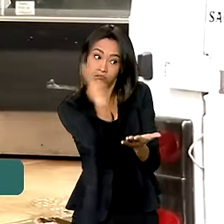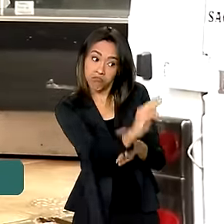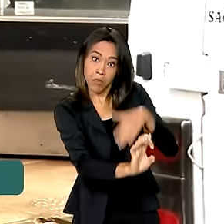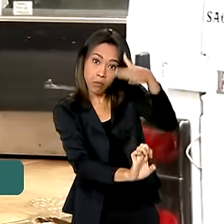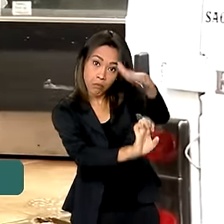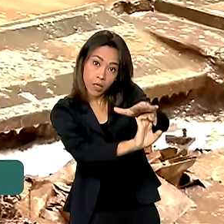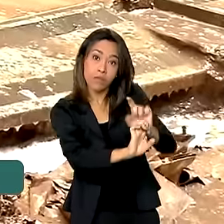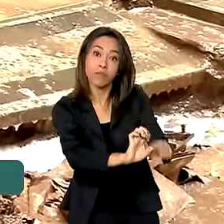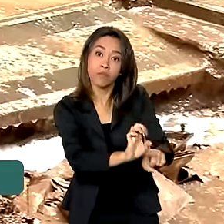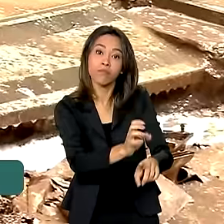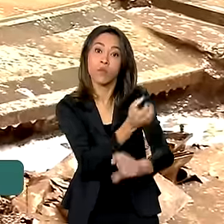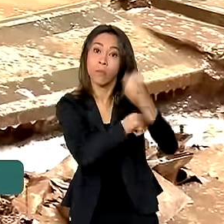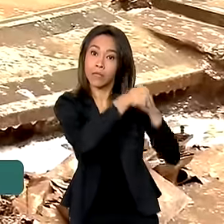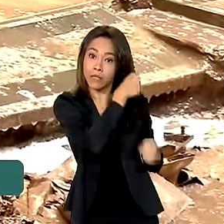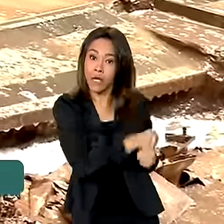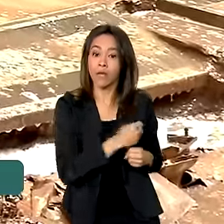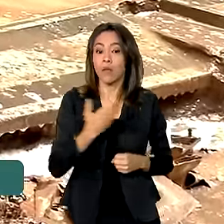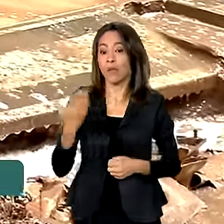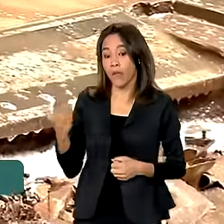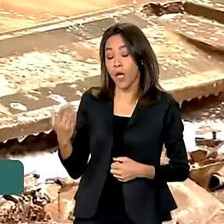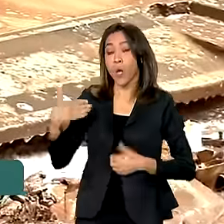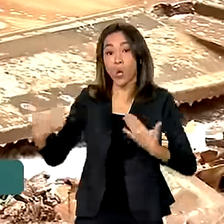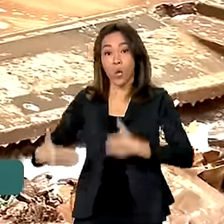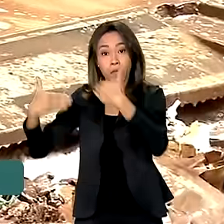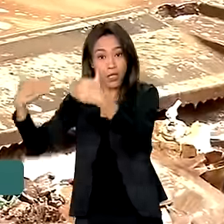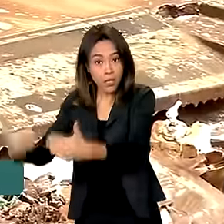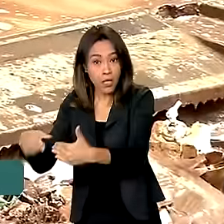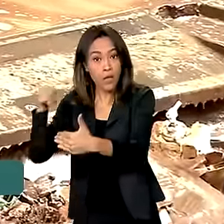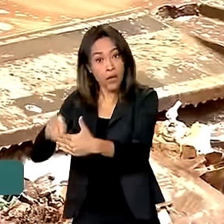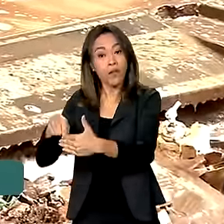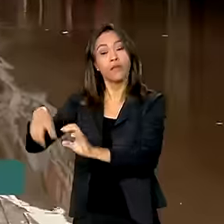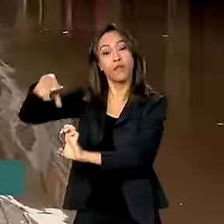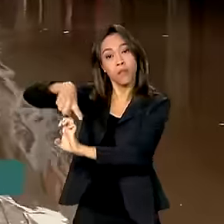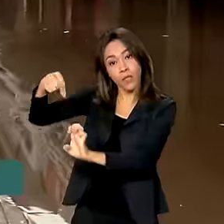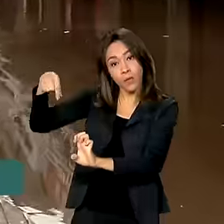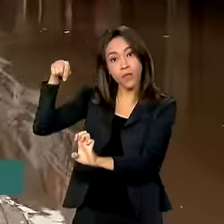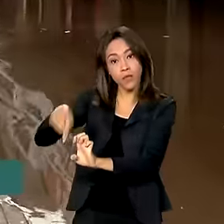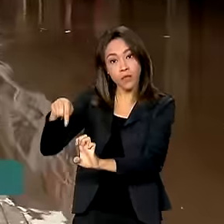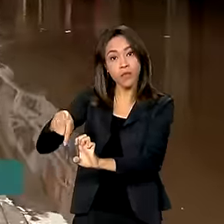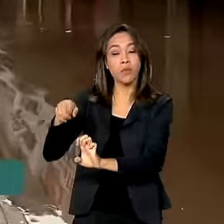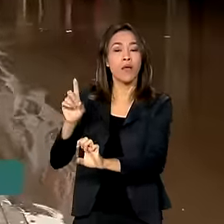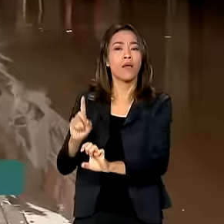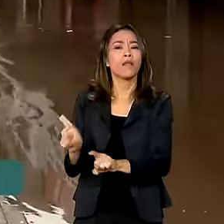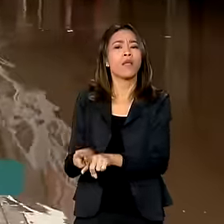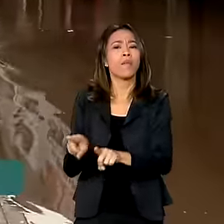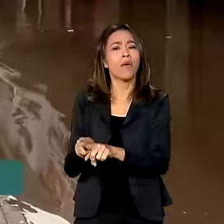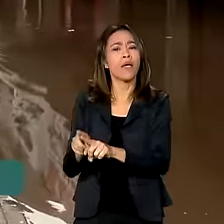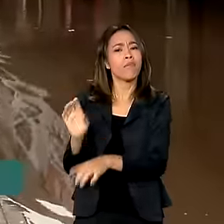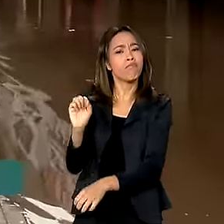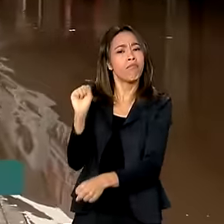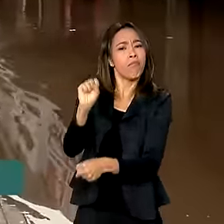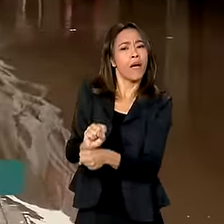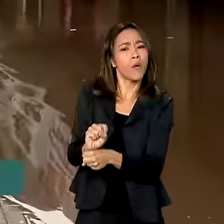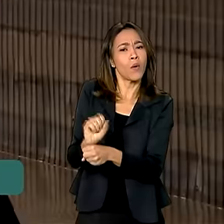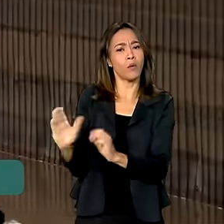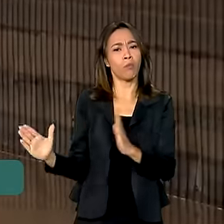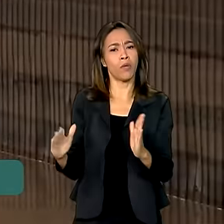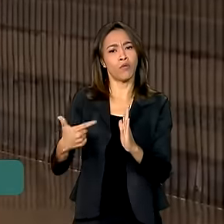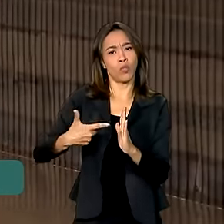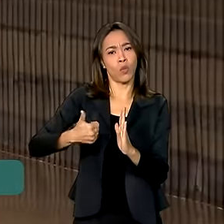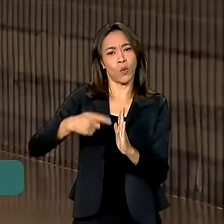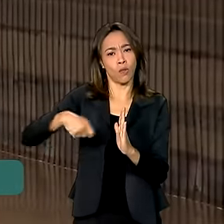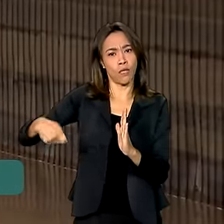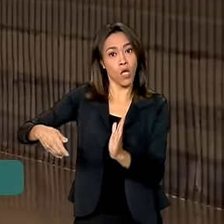Empreendedorismo, da microempresa e da empresa de pequeno porte também suspendeu por 12 meses a